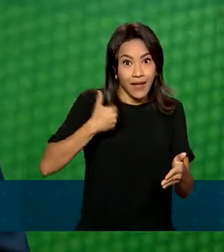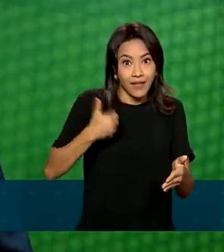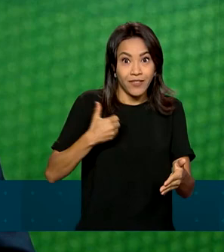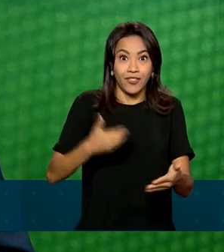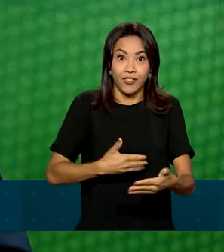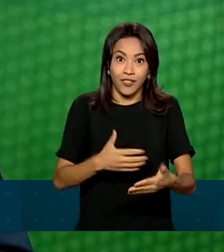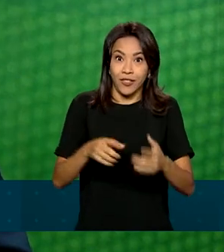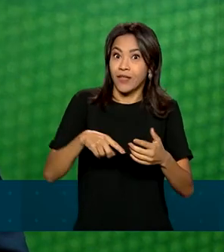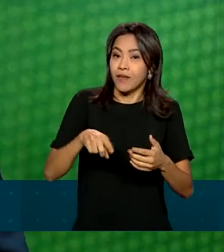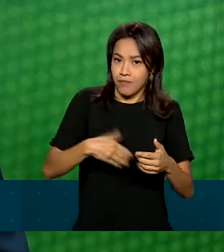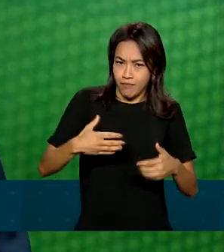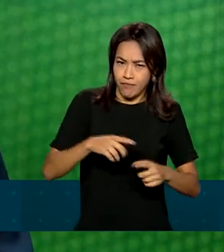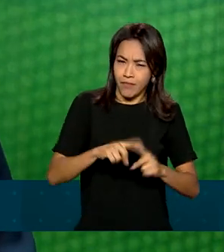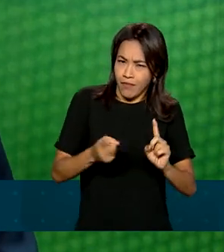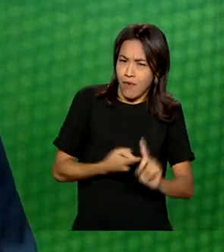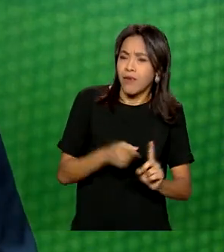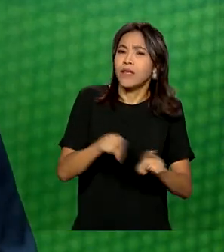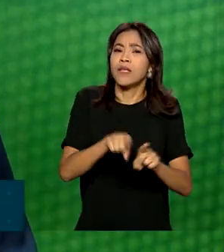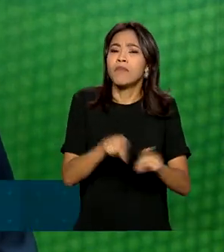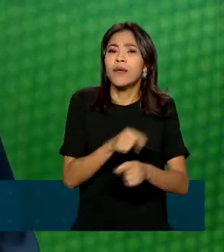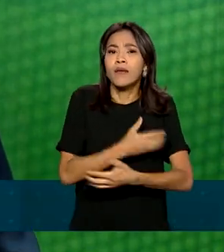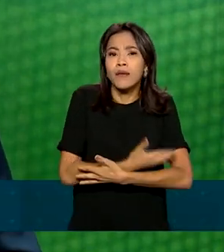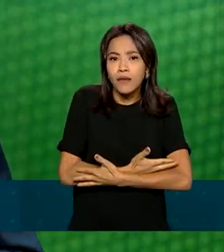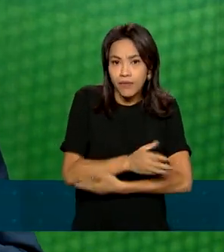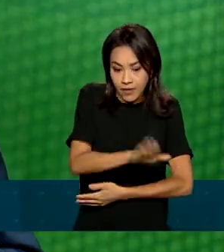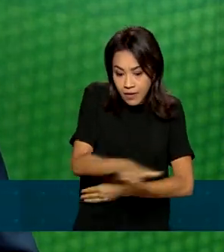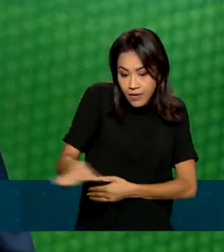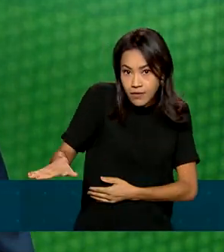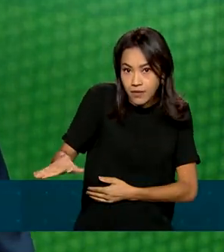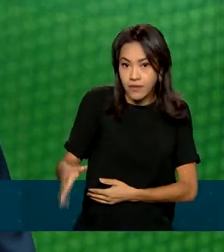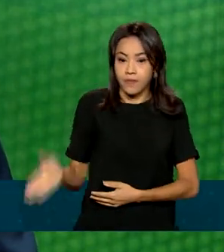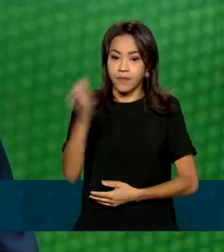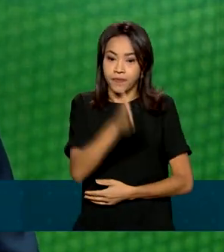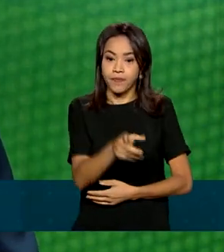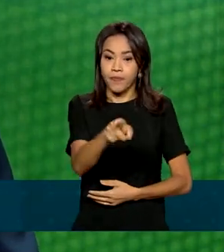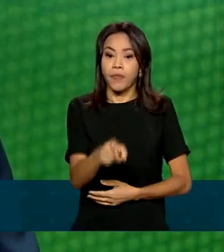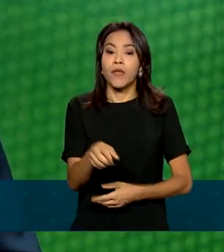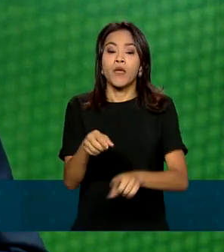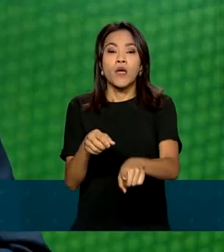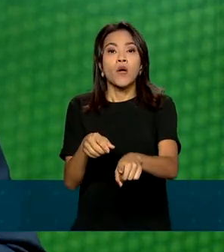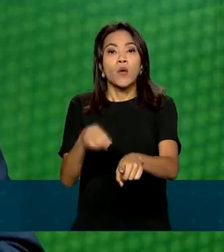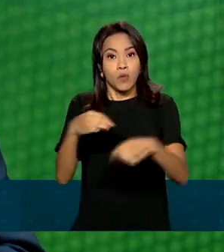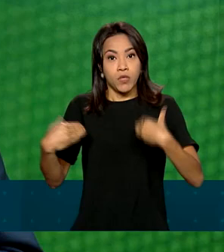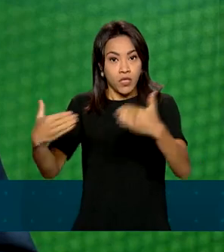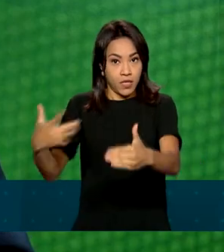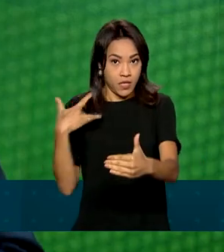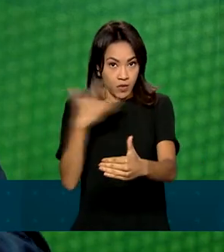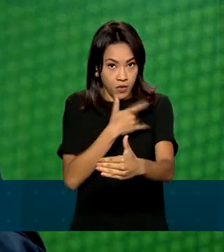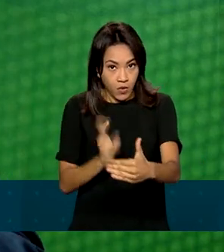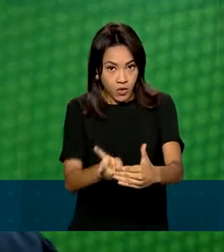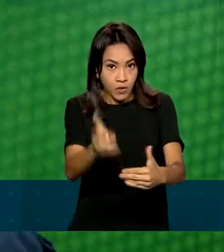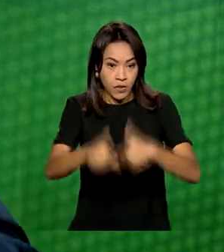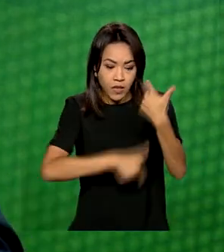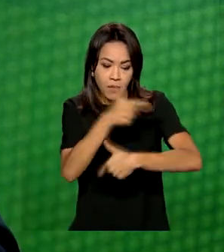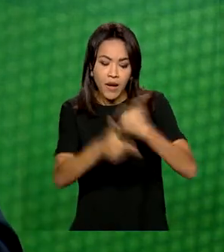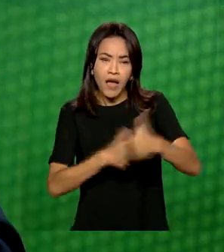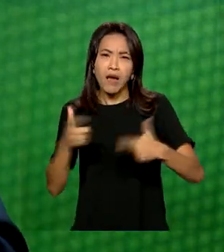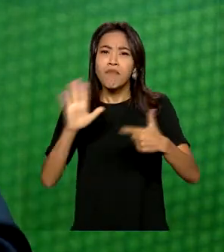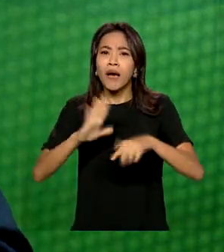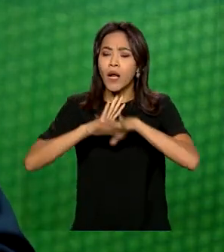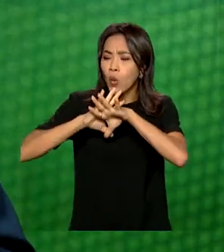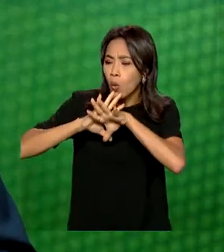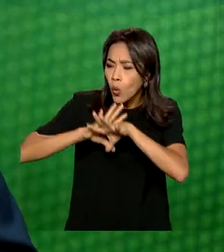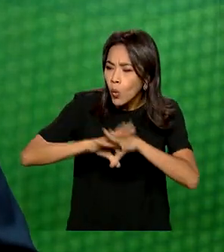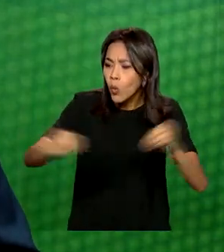crianças. O Ministério da Saúde se compromete a continuar trabalhando para erradicar as várias formas